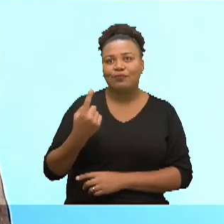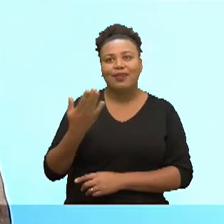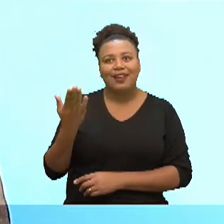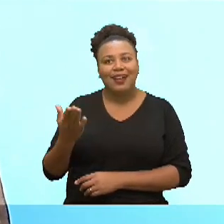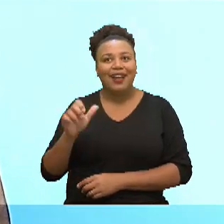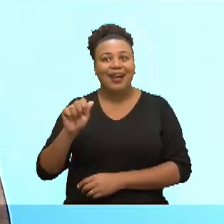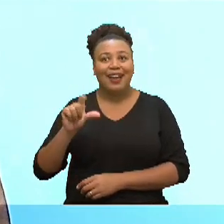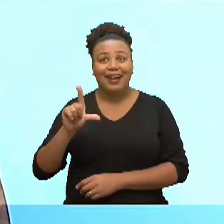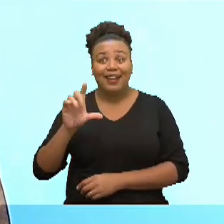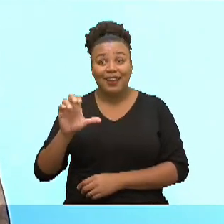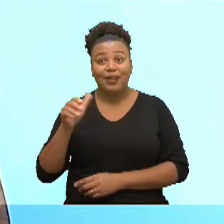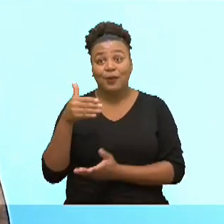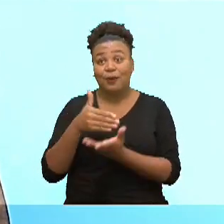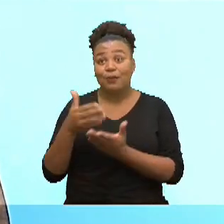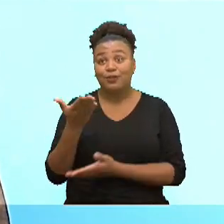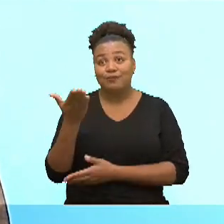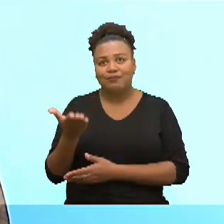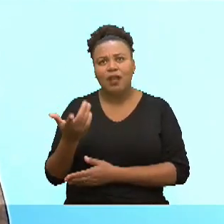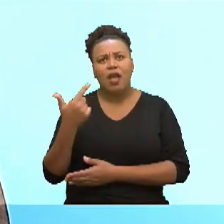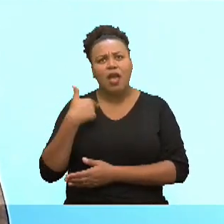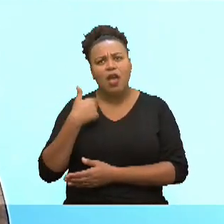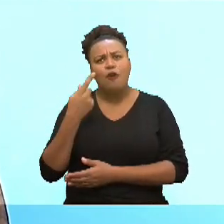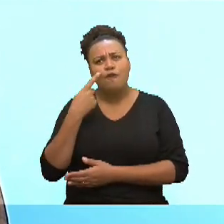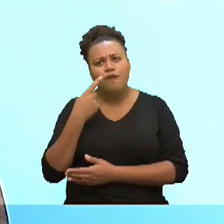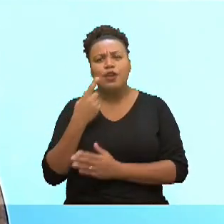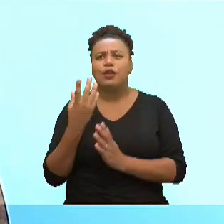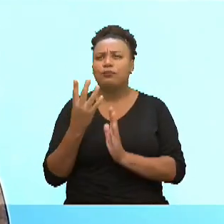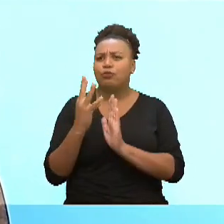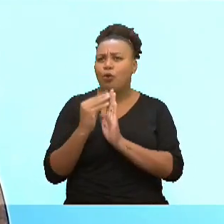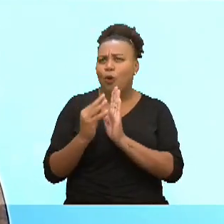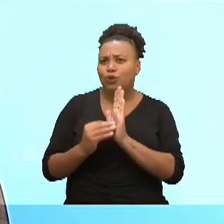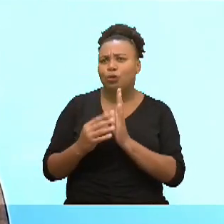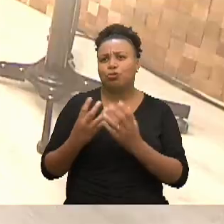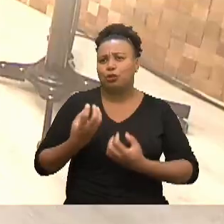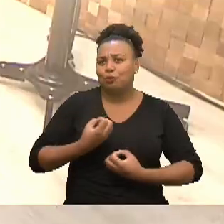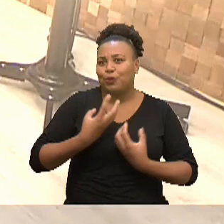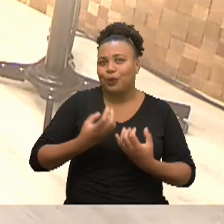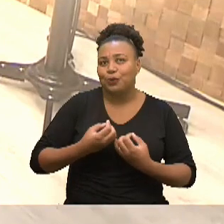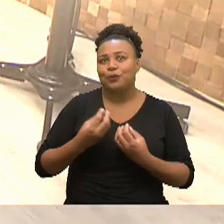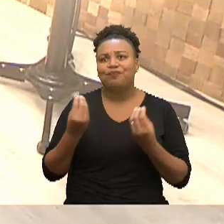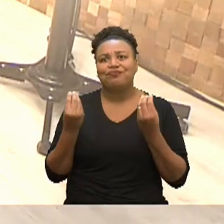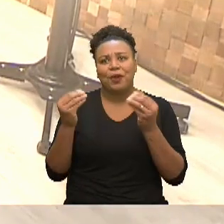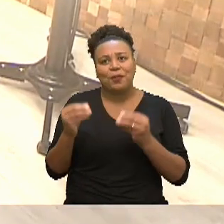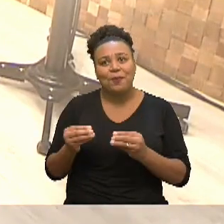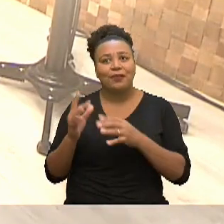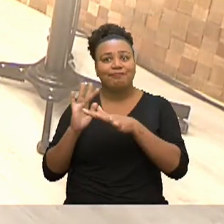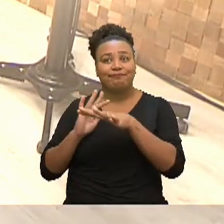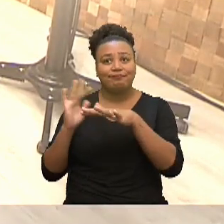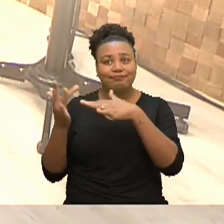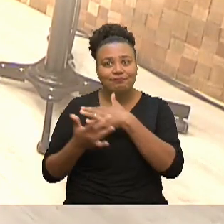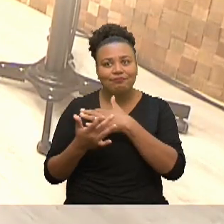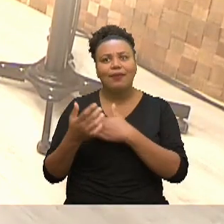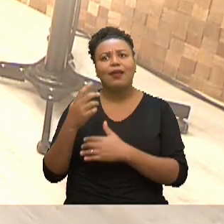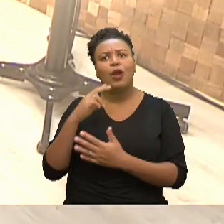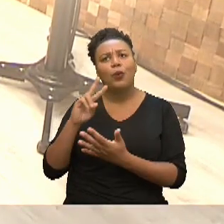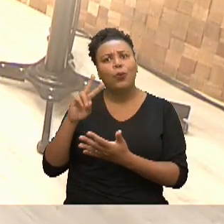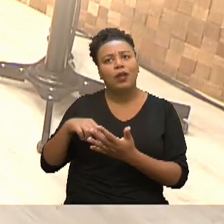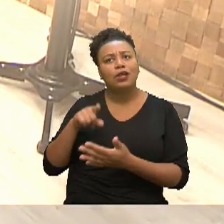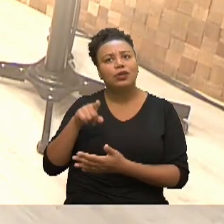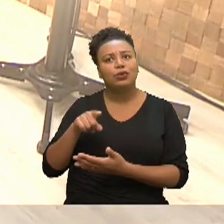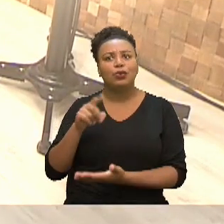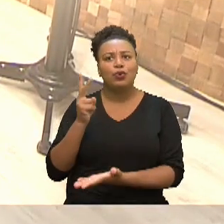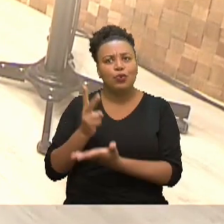eu já começo contigo, que eu dei uma olhada no conteúdo que tu produz para as redes sociais e li que tu diz que